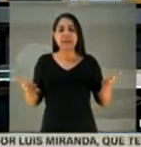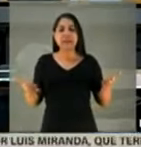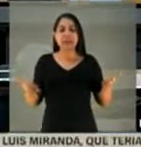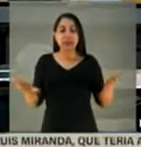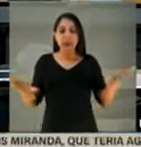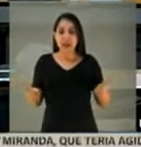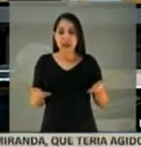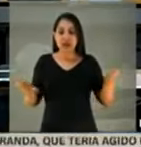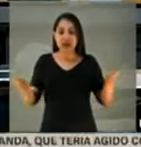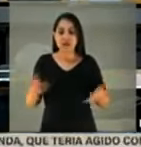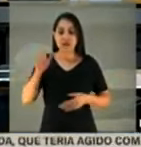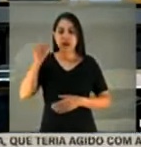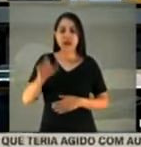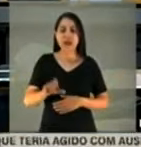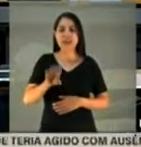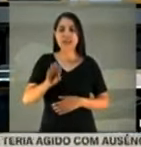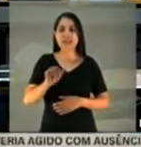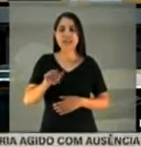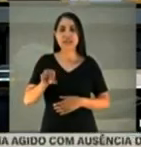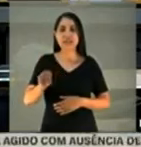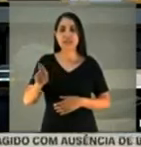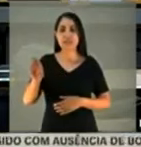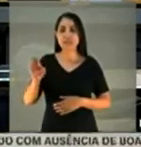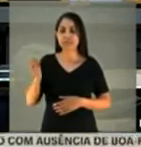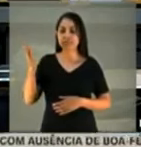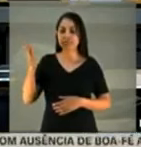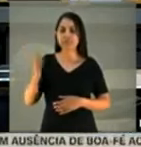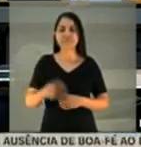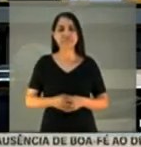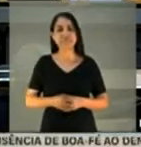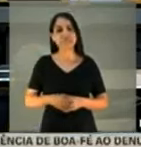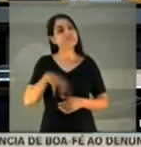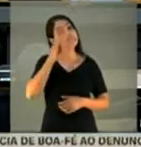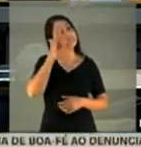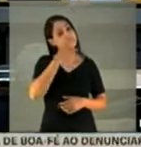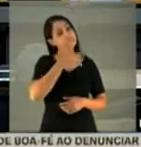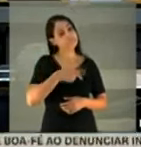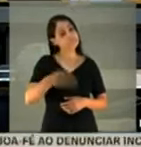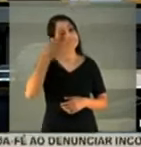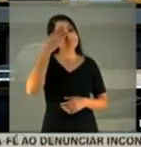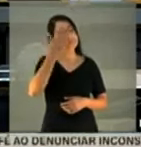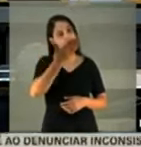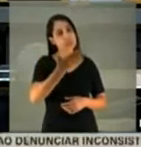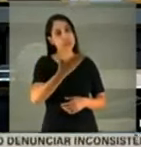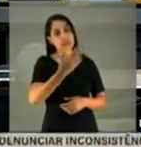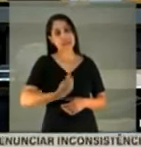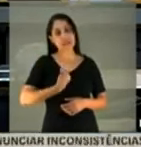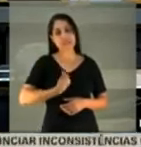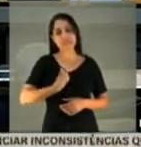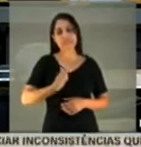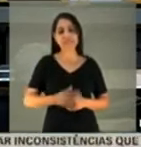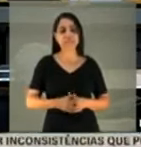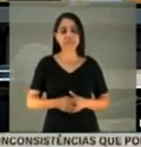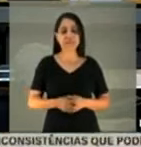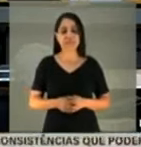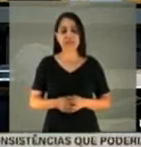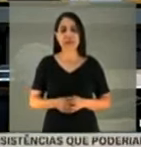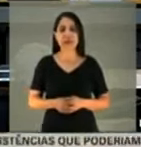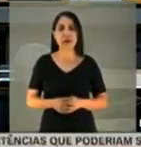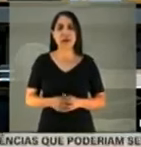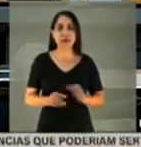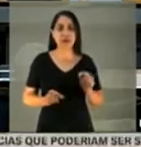Simone Tebbit. Obrigada, senhor presidente. Antes de eu começar na linha das minhas perguntas, questionamentos e algumas